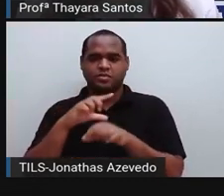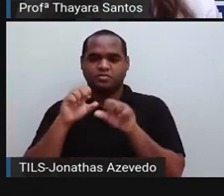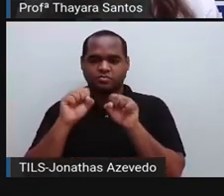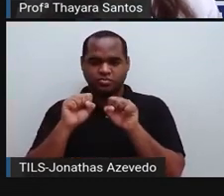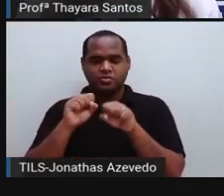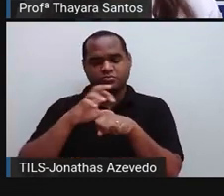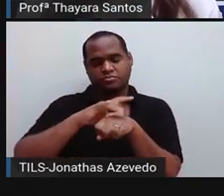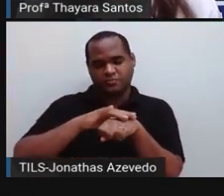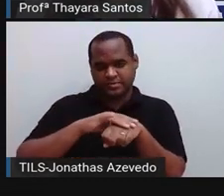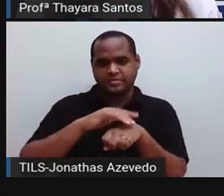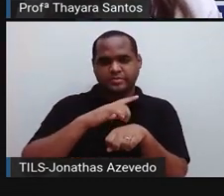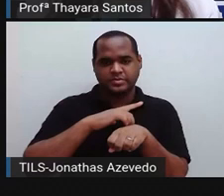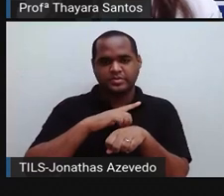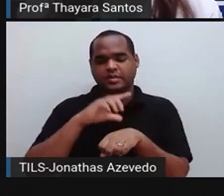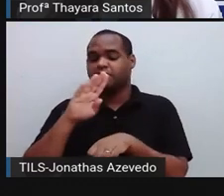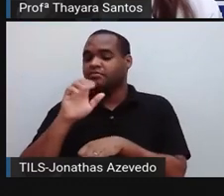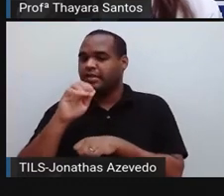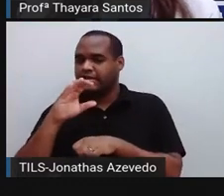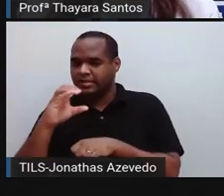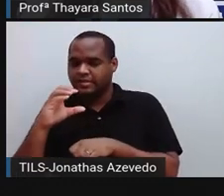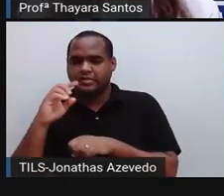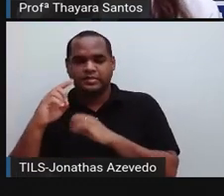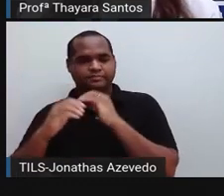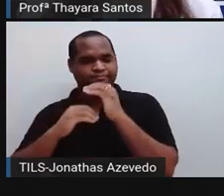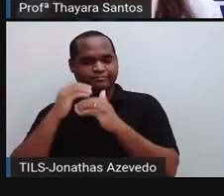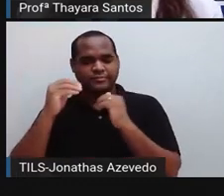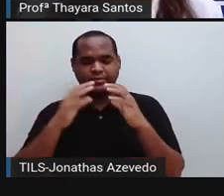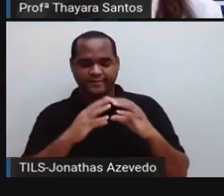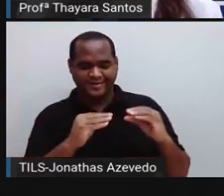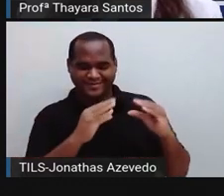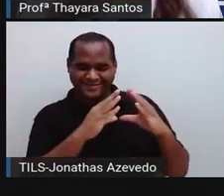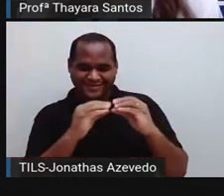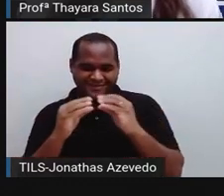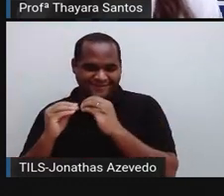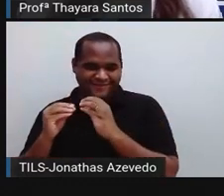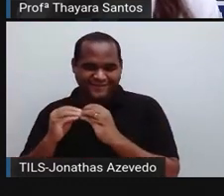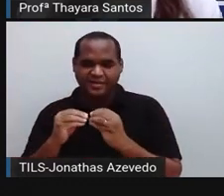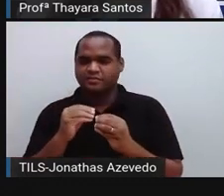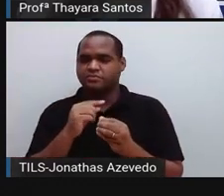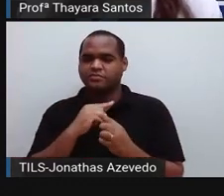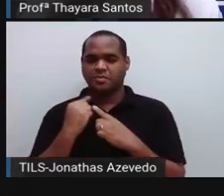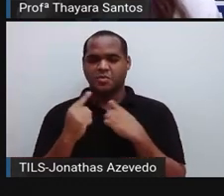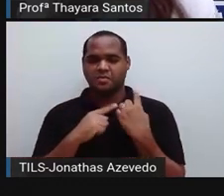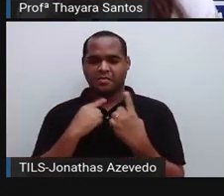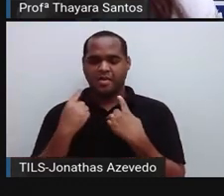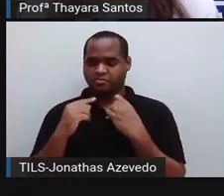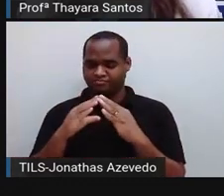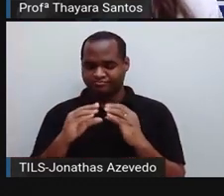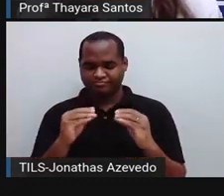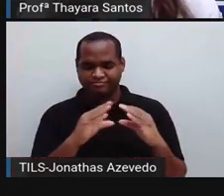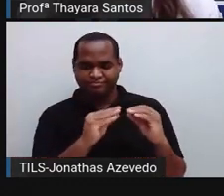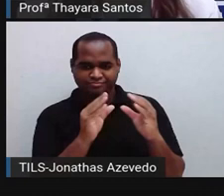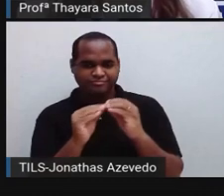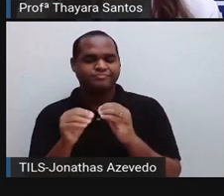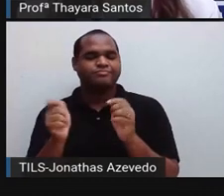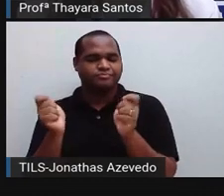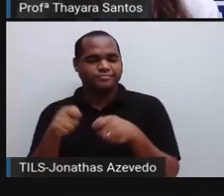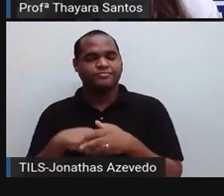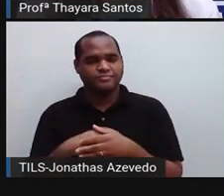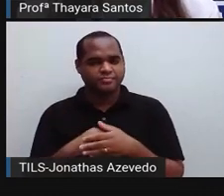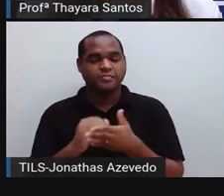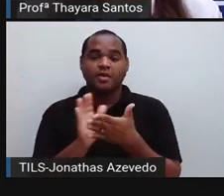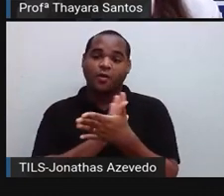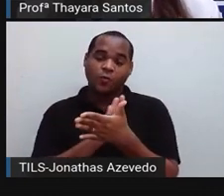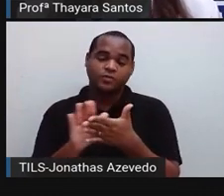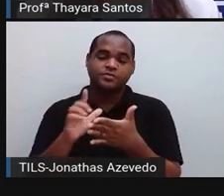Eles, junto com as bactérias, atuam nesse processo de decomposição da matéria orgânica morta, como a gente já viu em outras aulas. Algumas espécies